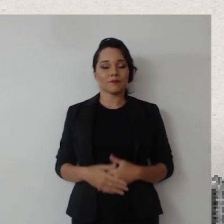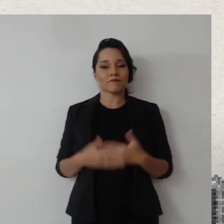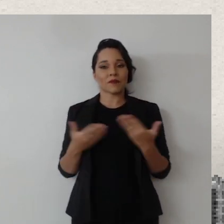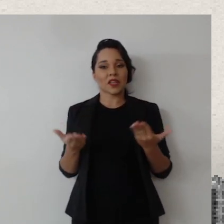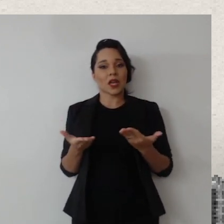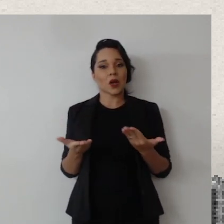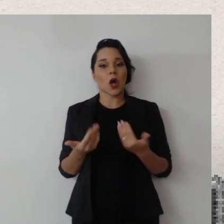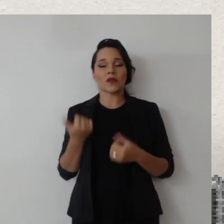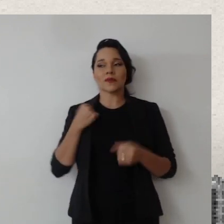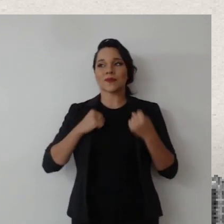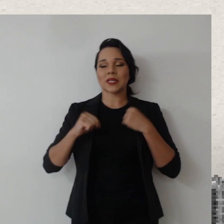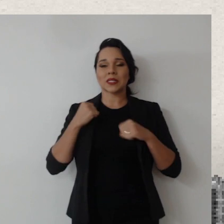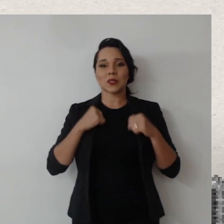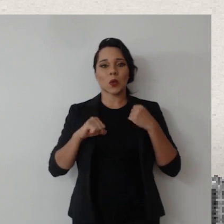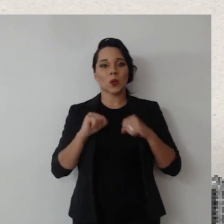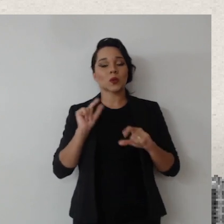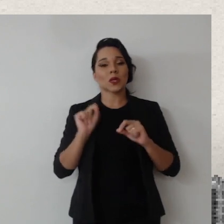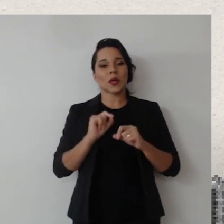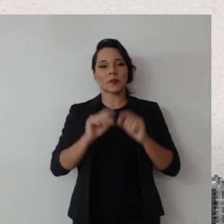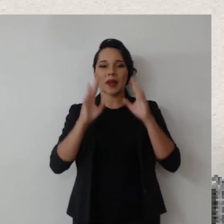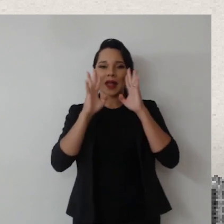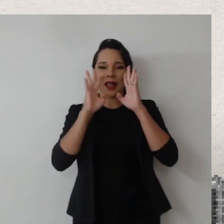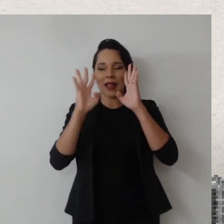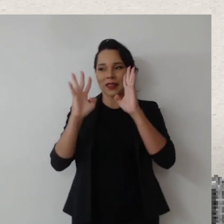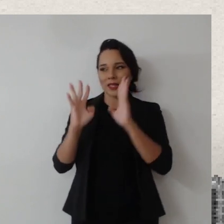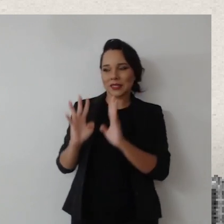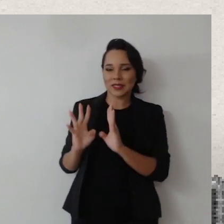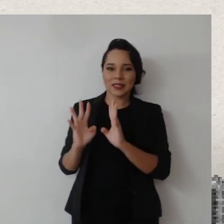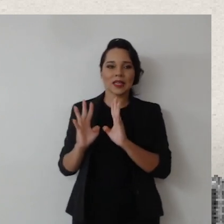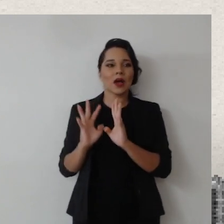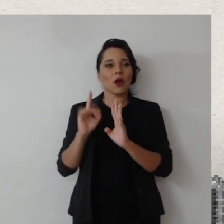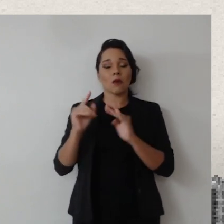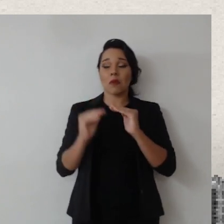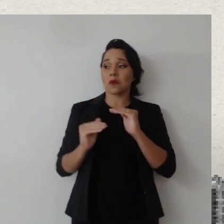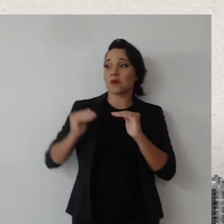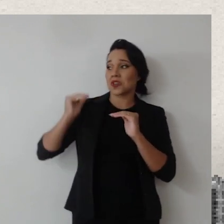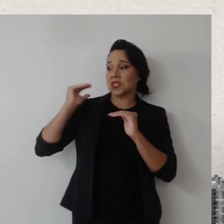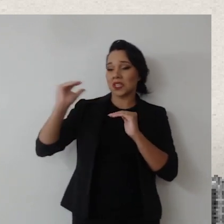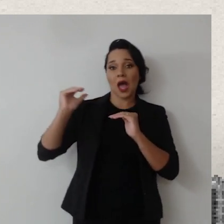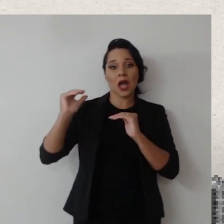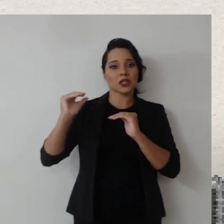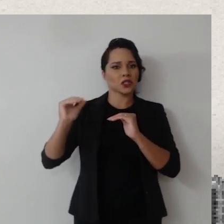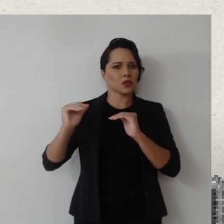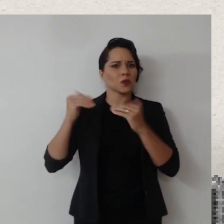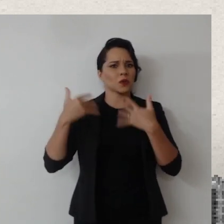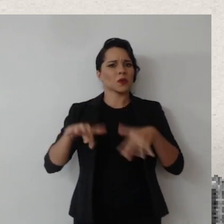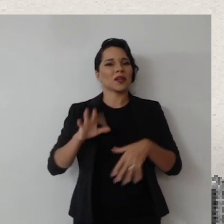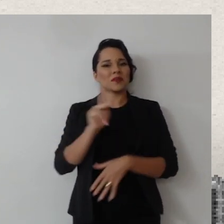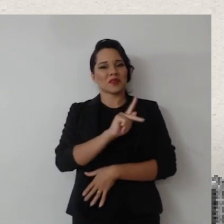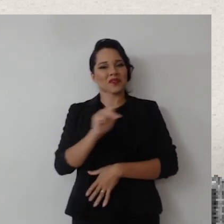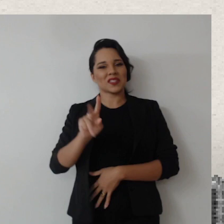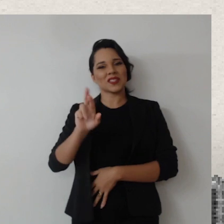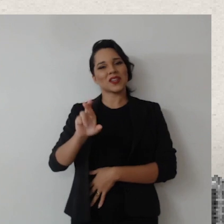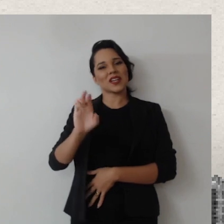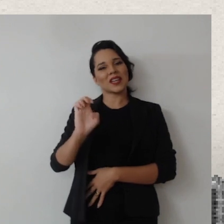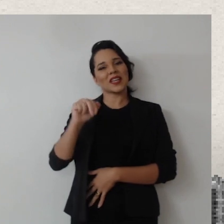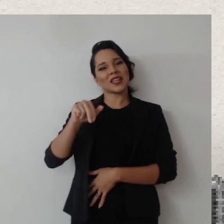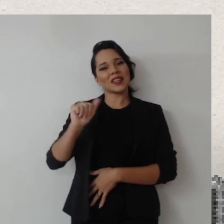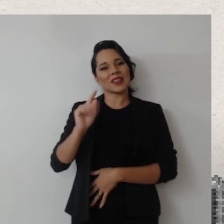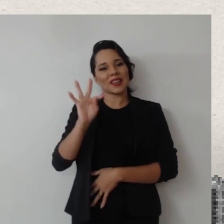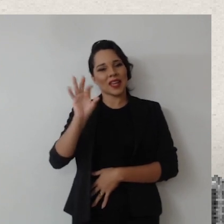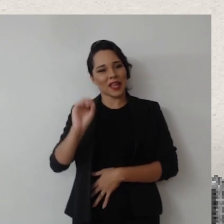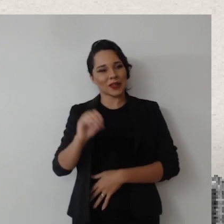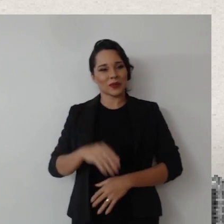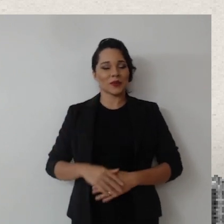fico aqui ansioso para ouvir uma grande autoridade no assunto, que é o professor Renato Kader,